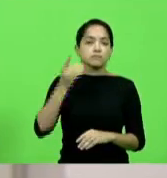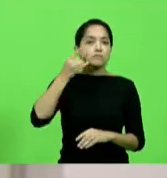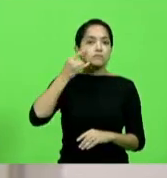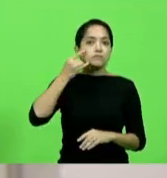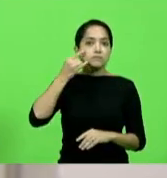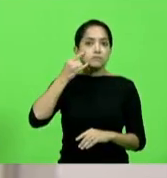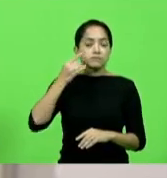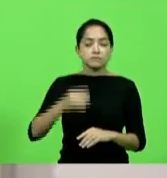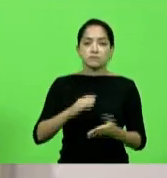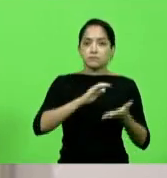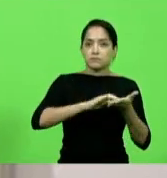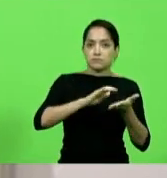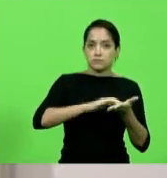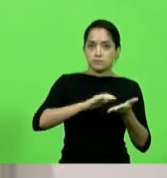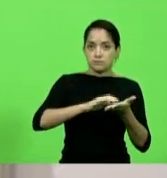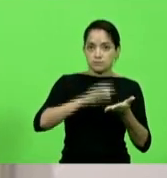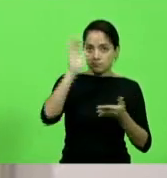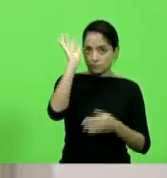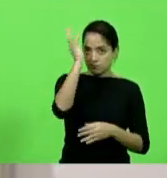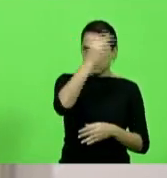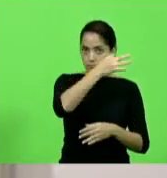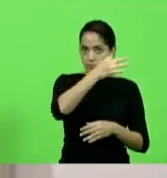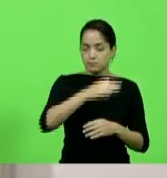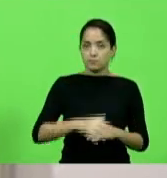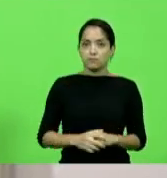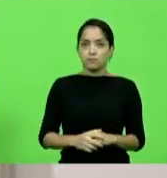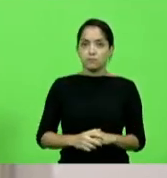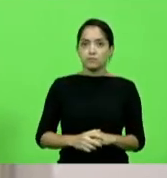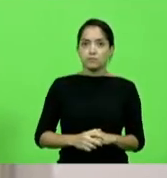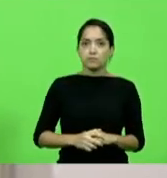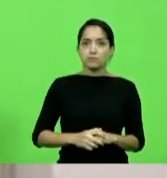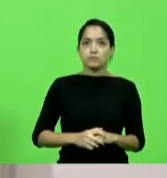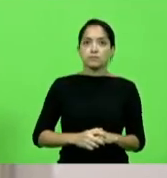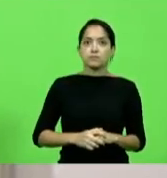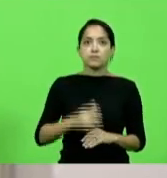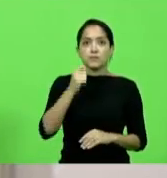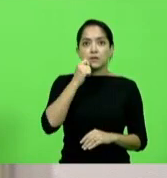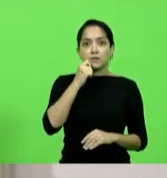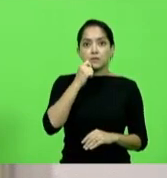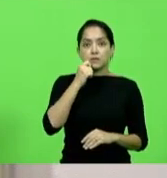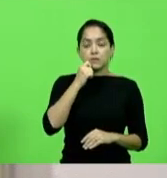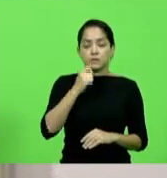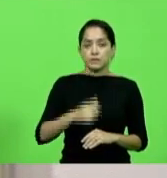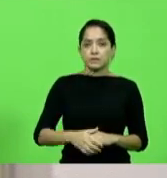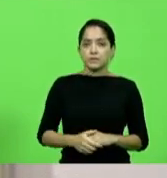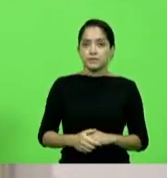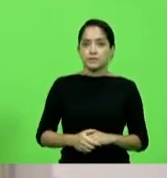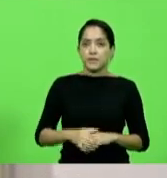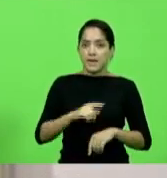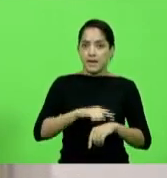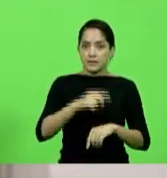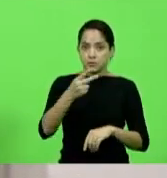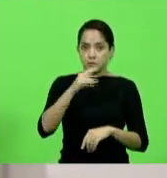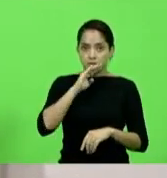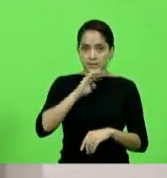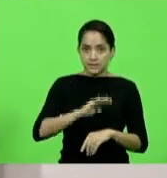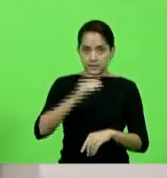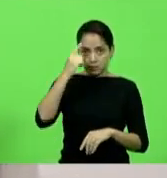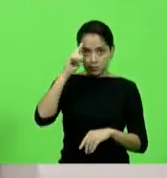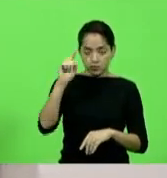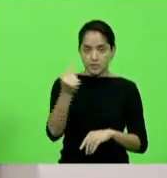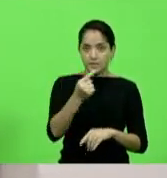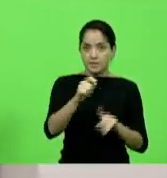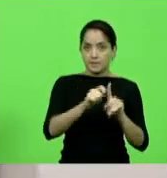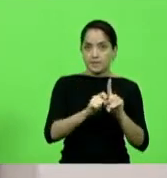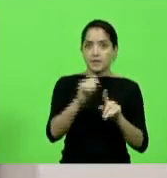secretarias, deputados Fabiano da Luz e Ana Caroline Campagnolo. Às 14 horas do dia 1º de